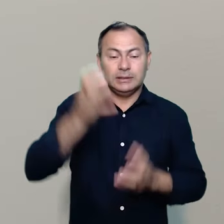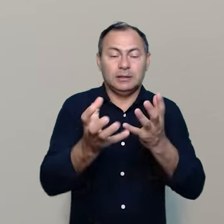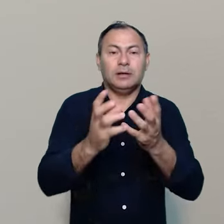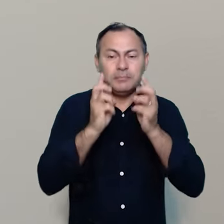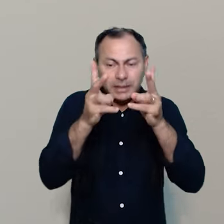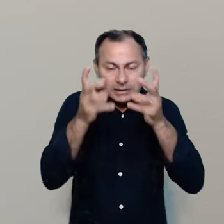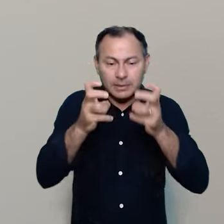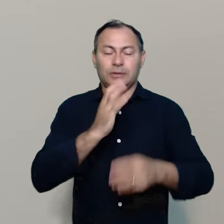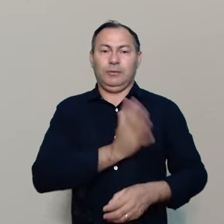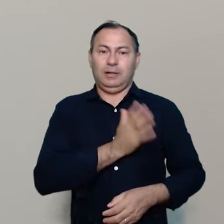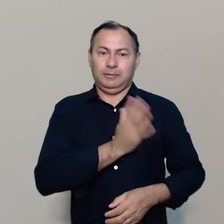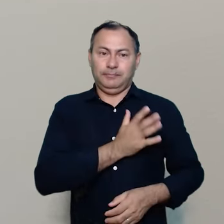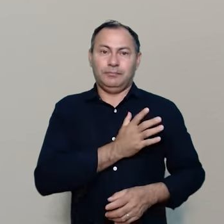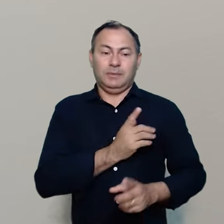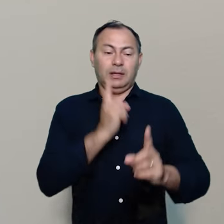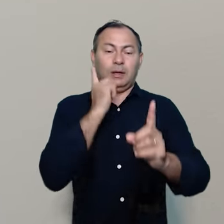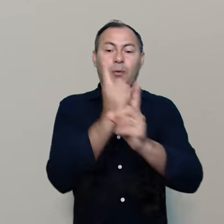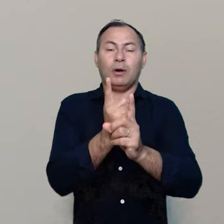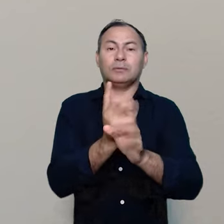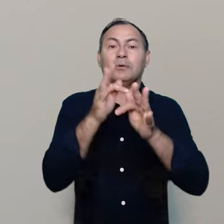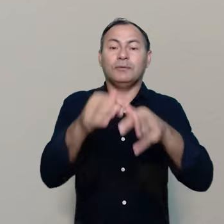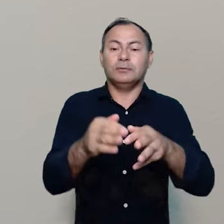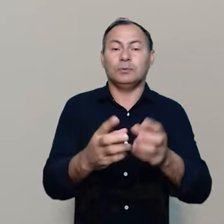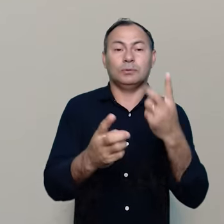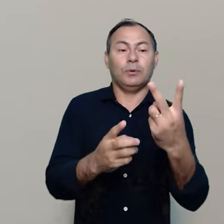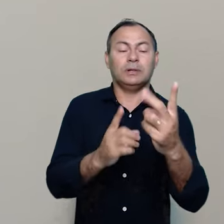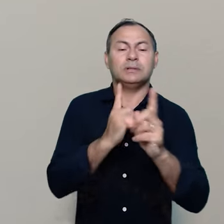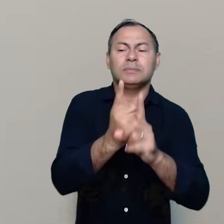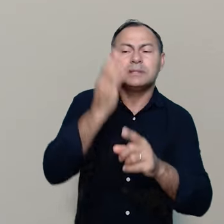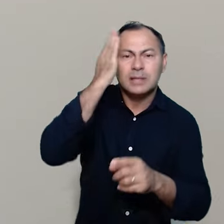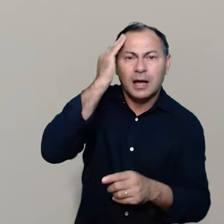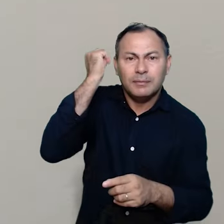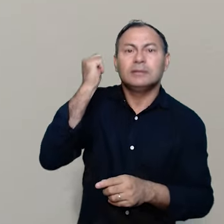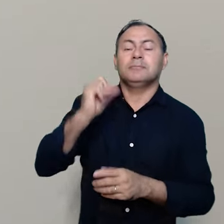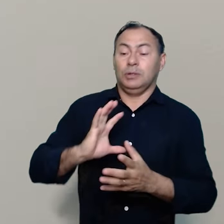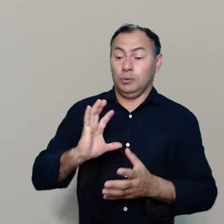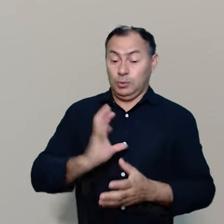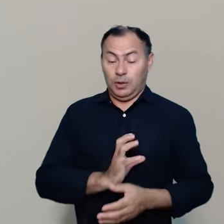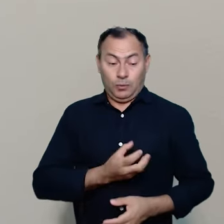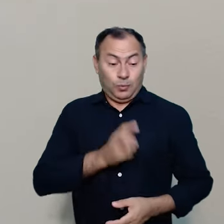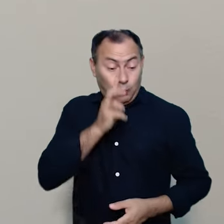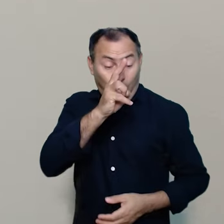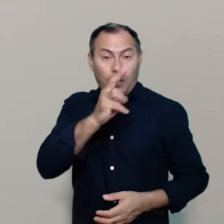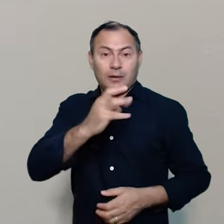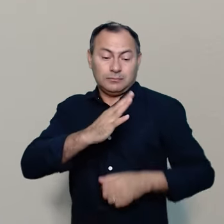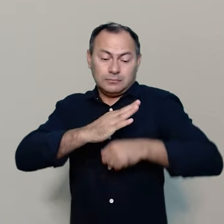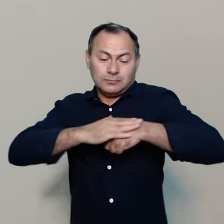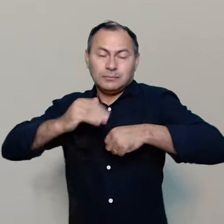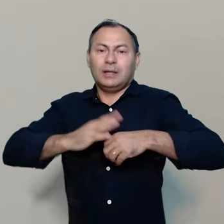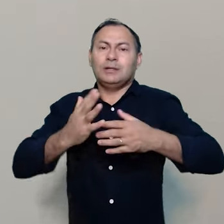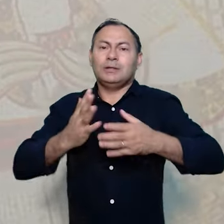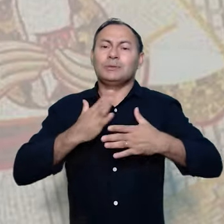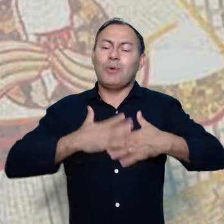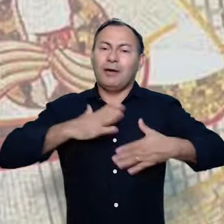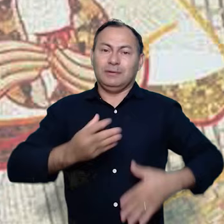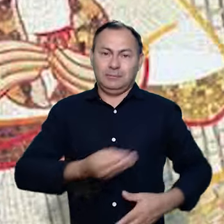visão e coração. O encontro termina com os dois discípulos descobrindo uma reativação no afeto suave